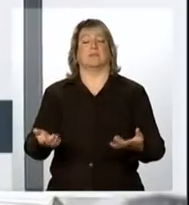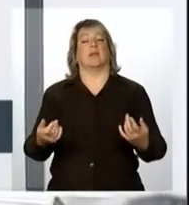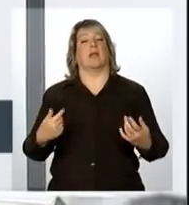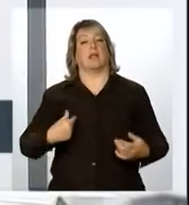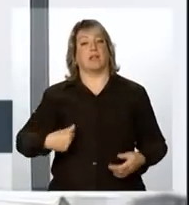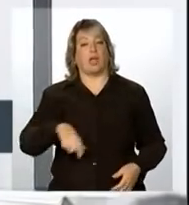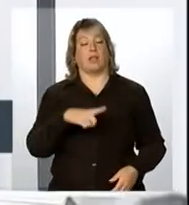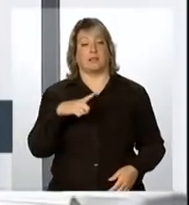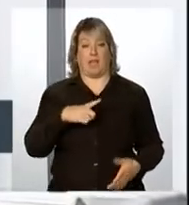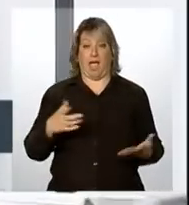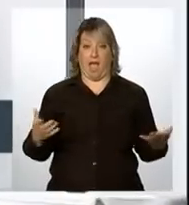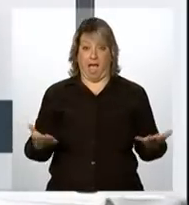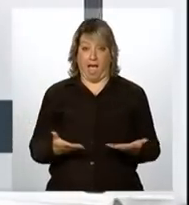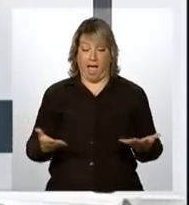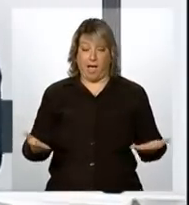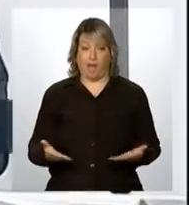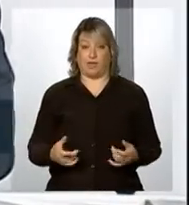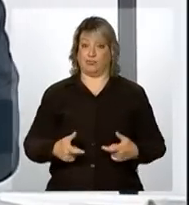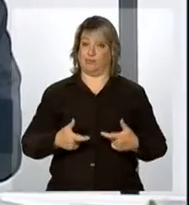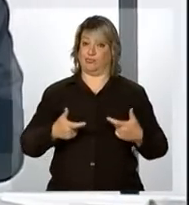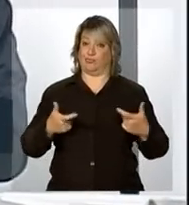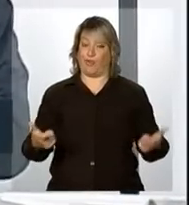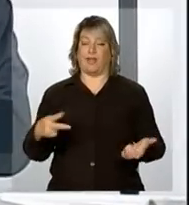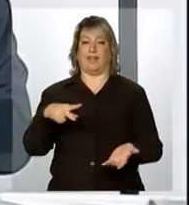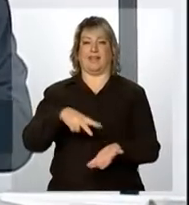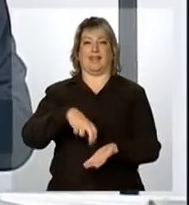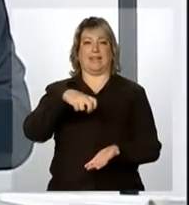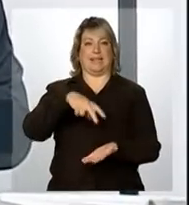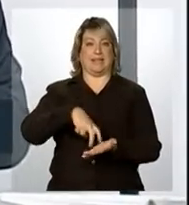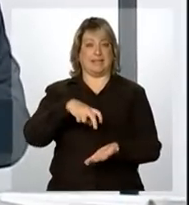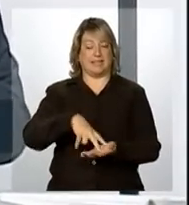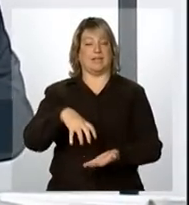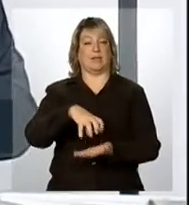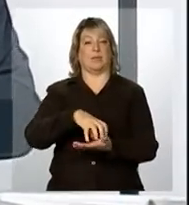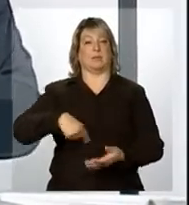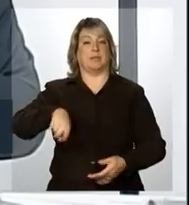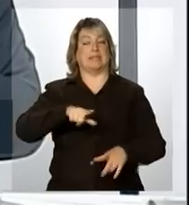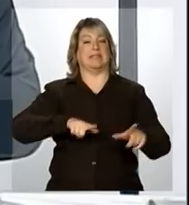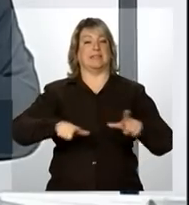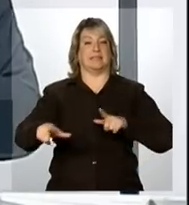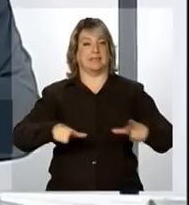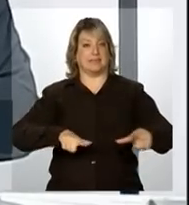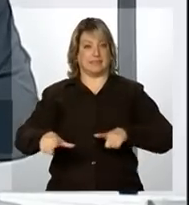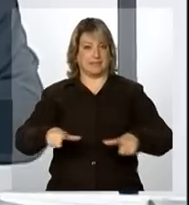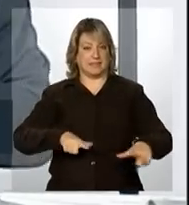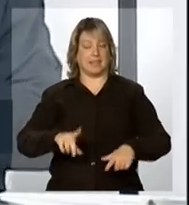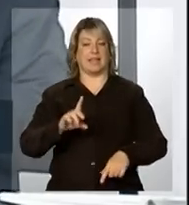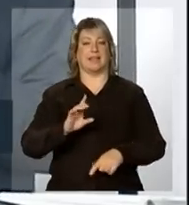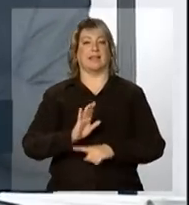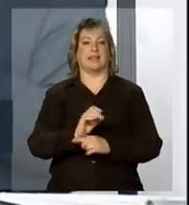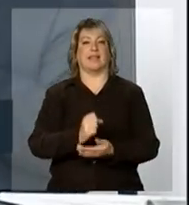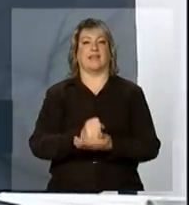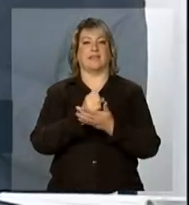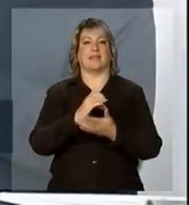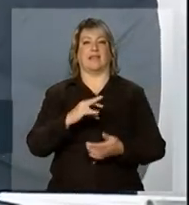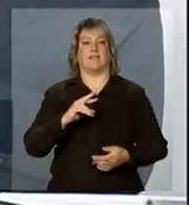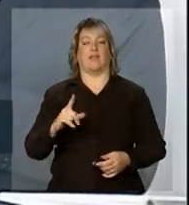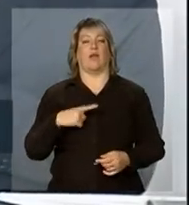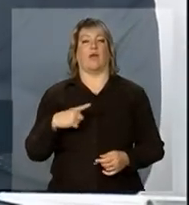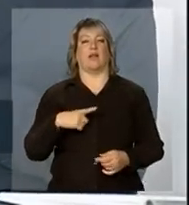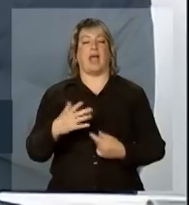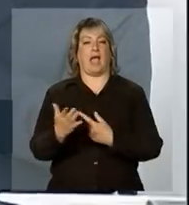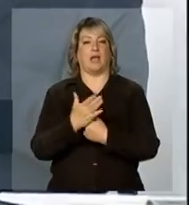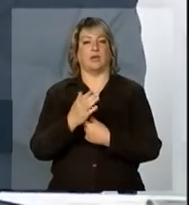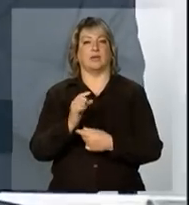Nós temos a alegria pelo trabalho que foi realizado pela equipe da Secretaria Nacional de Defesa Civil, contando com o apoio